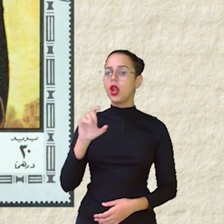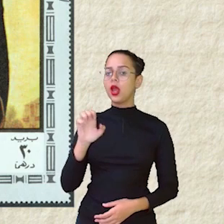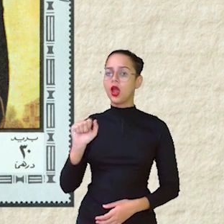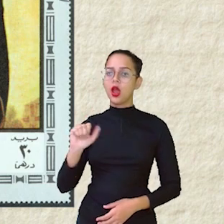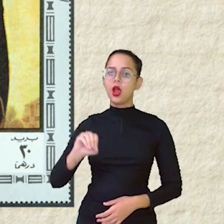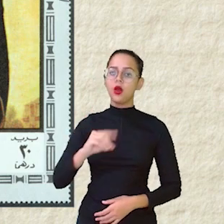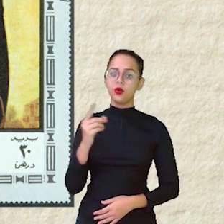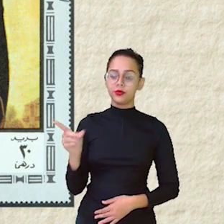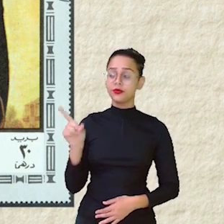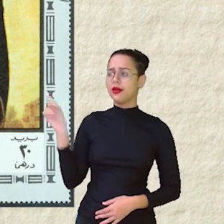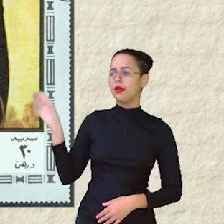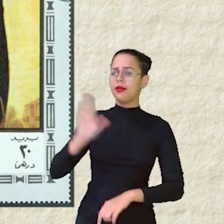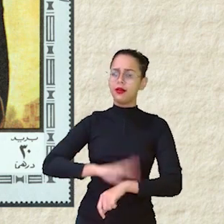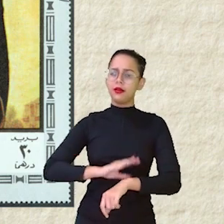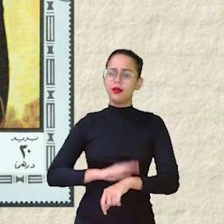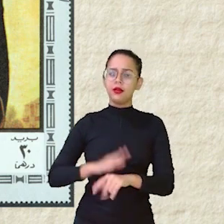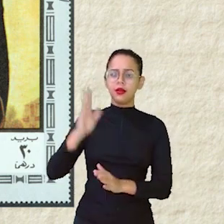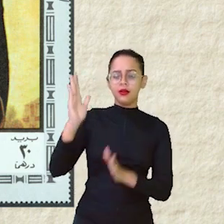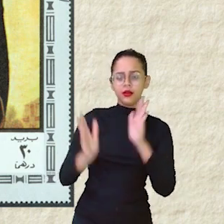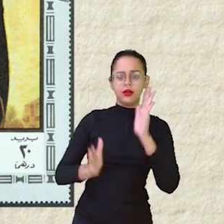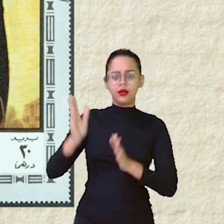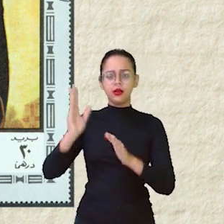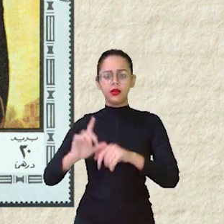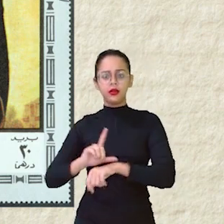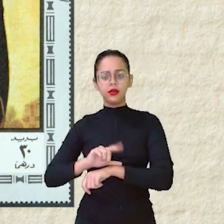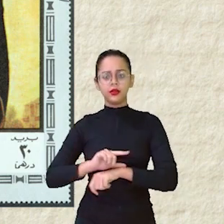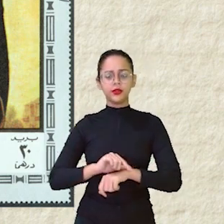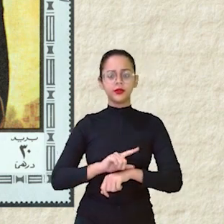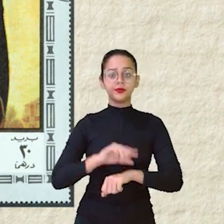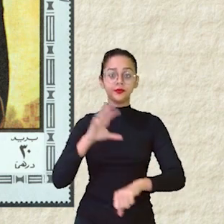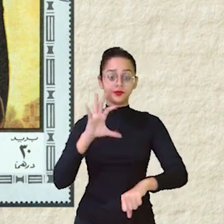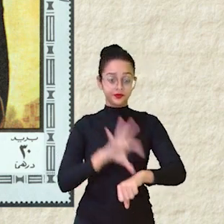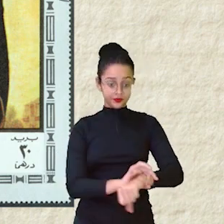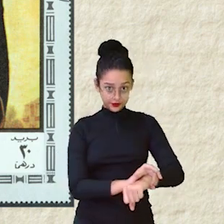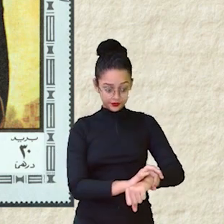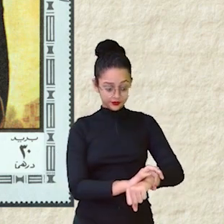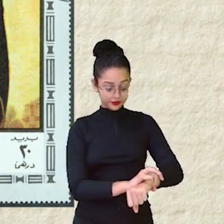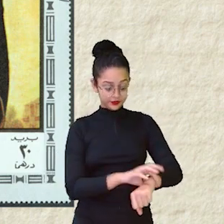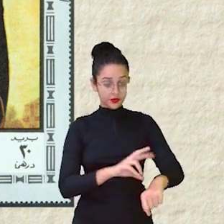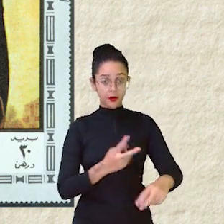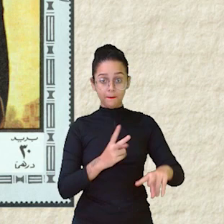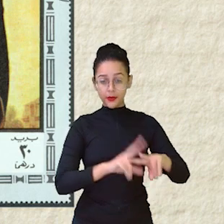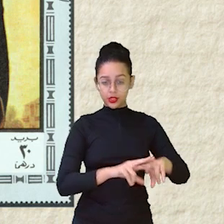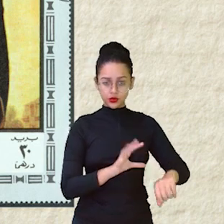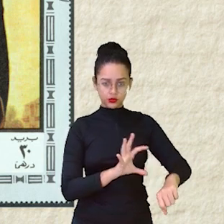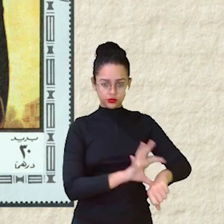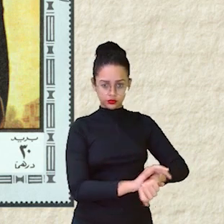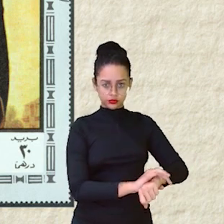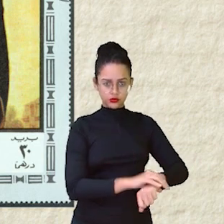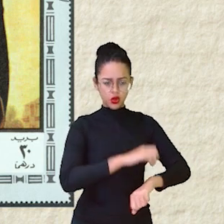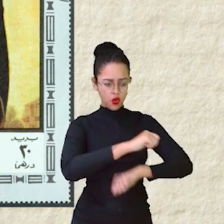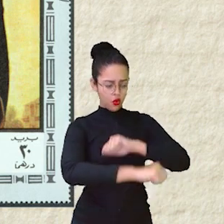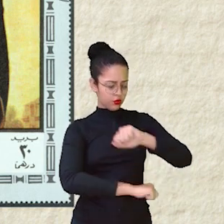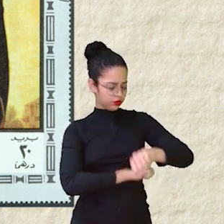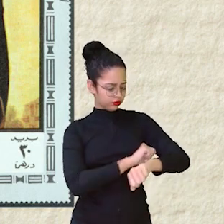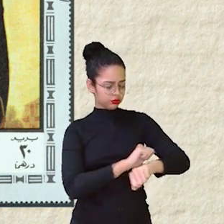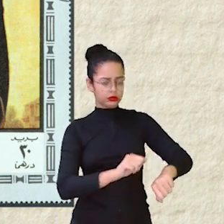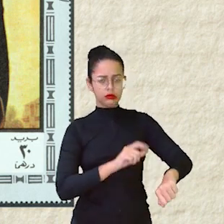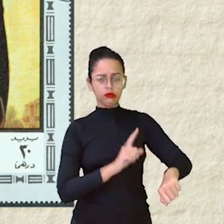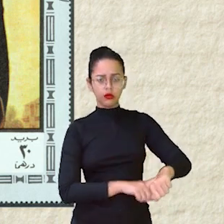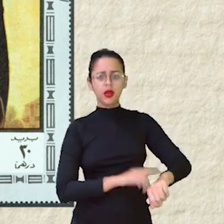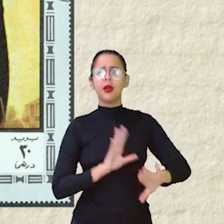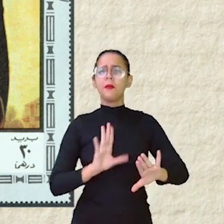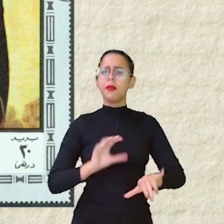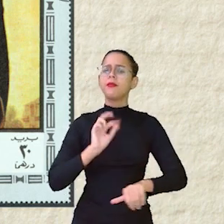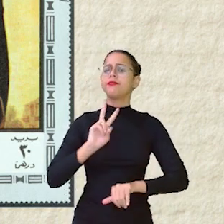Até essa época, os relógios, eles ficavam nos pulsos, presos numa corrente. Mas